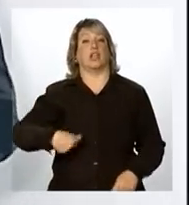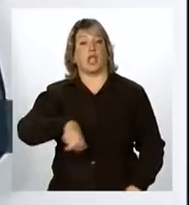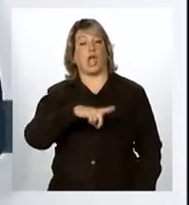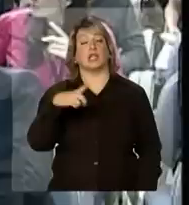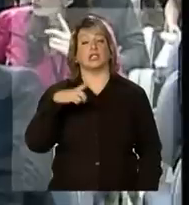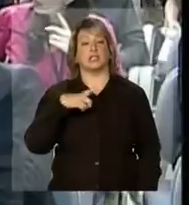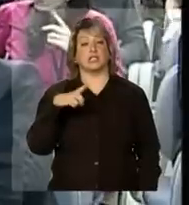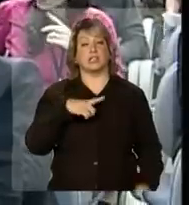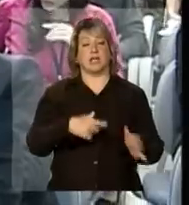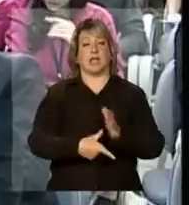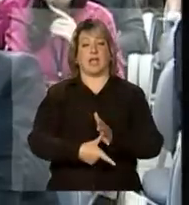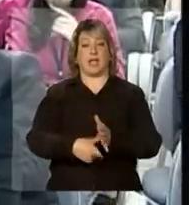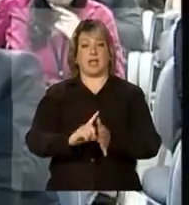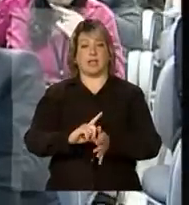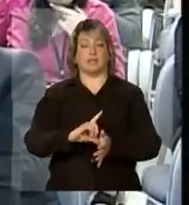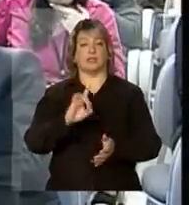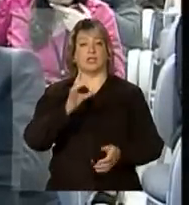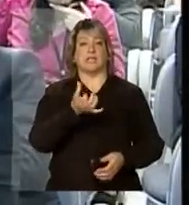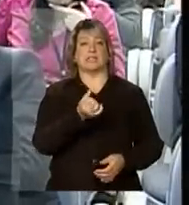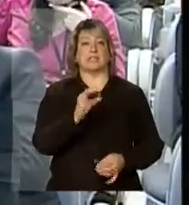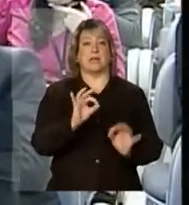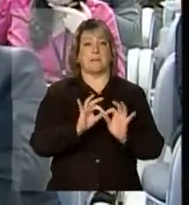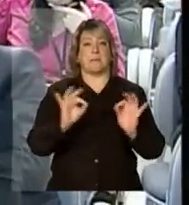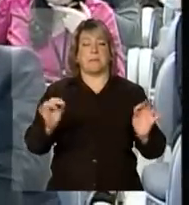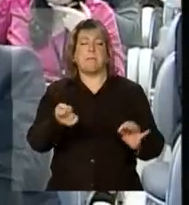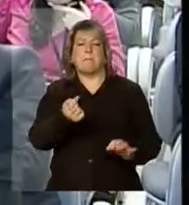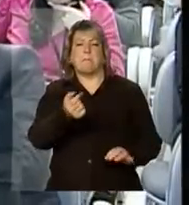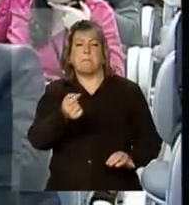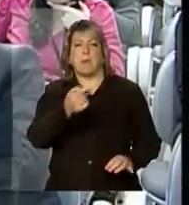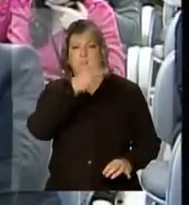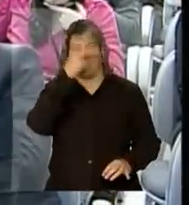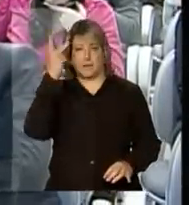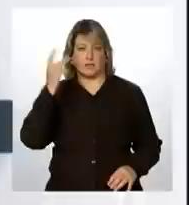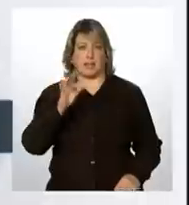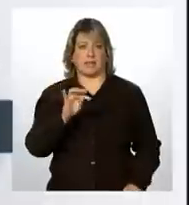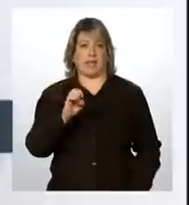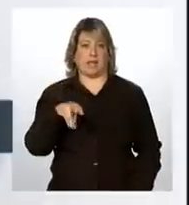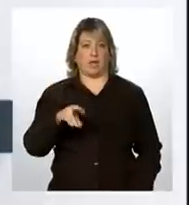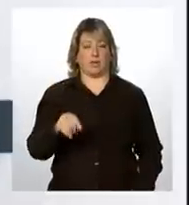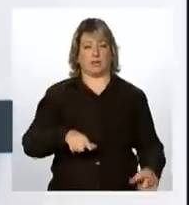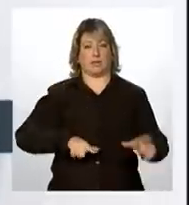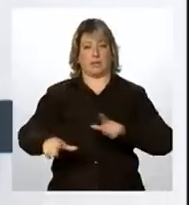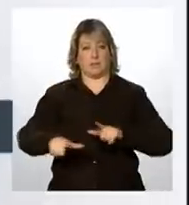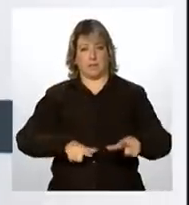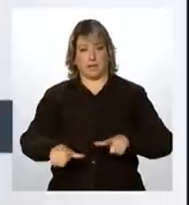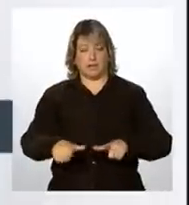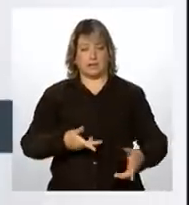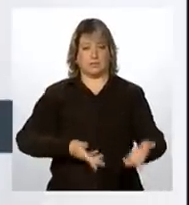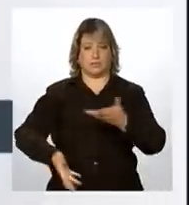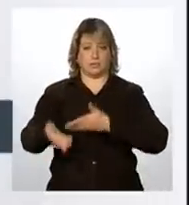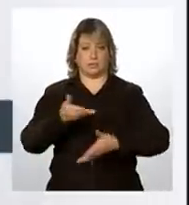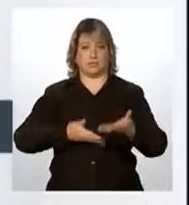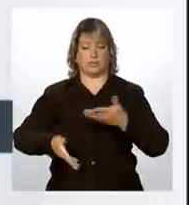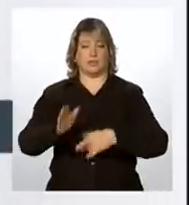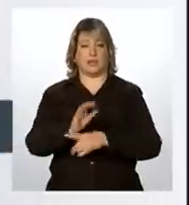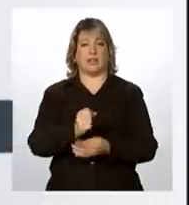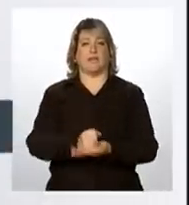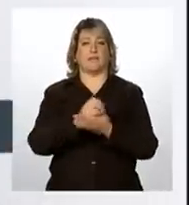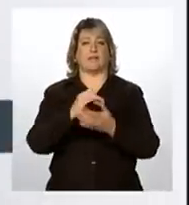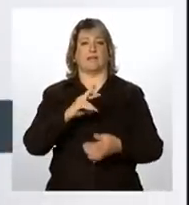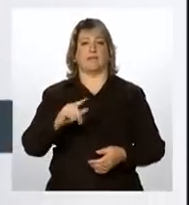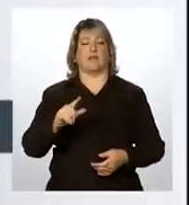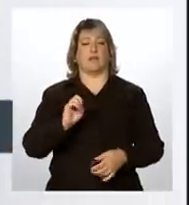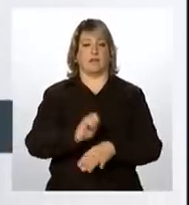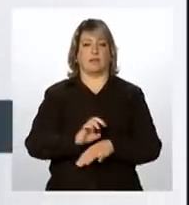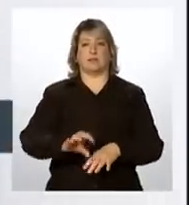apenas 60 metros, poucos técnicos trabalhando na articulação com as defesas civis estaduais e hoje o Senado